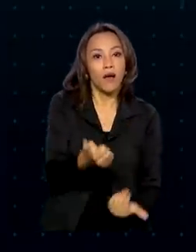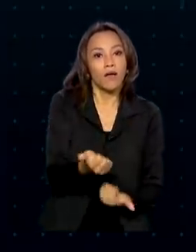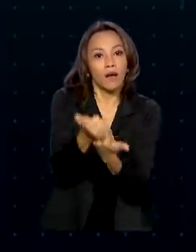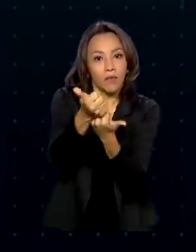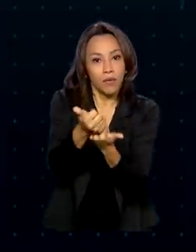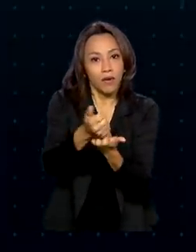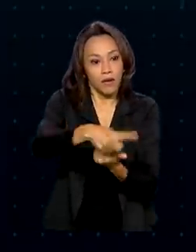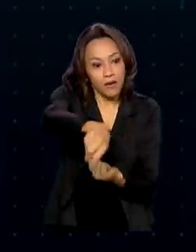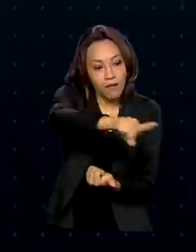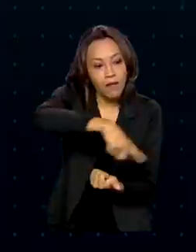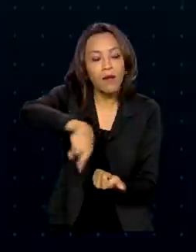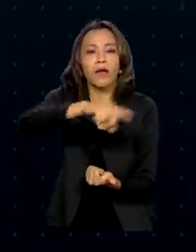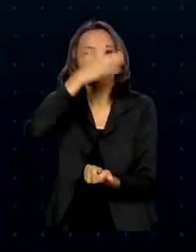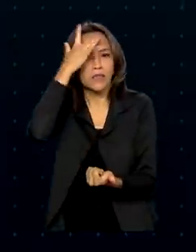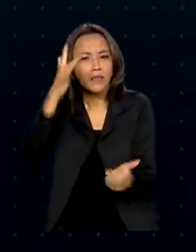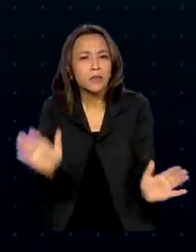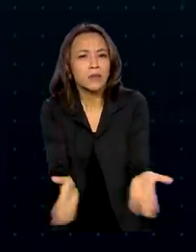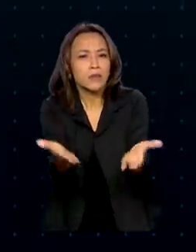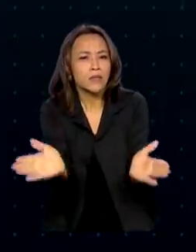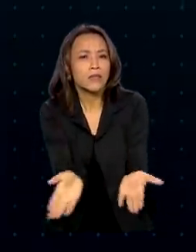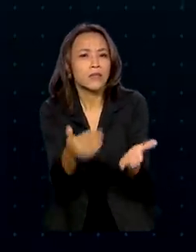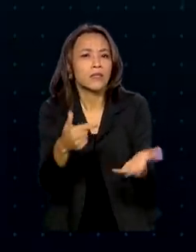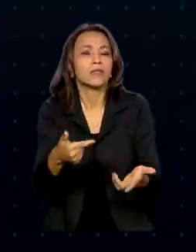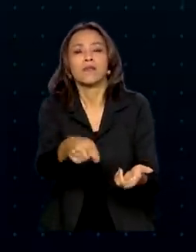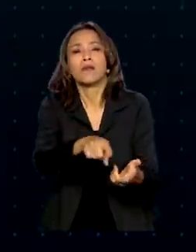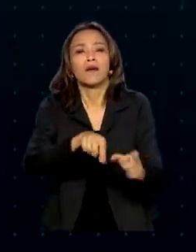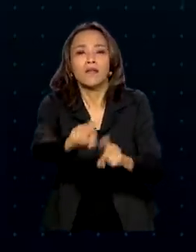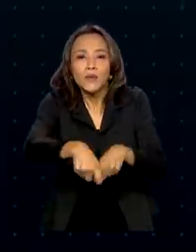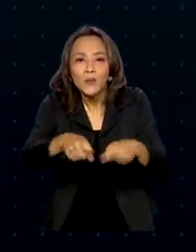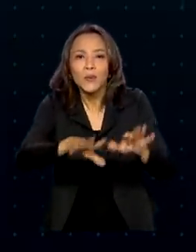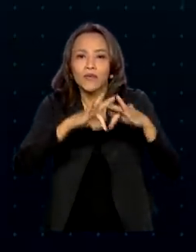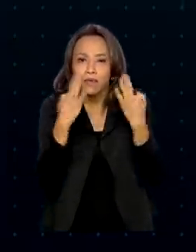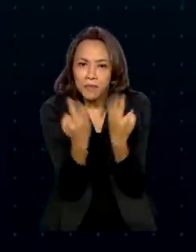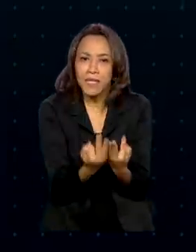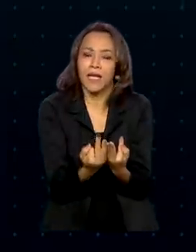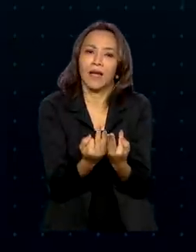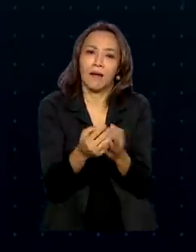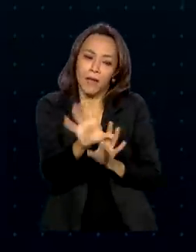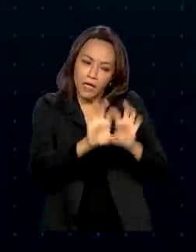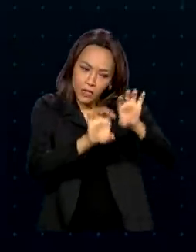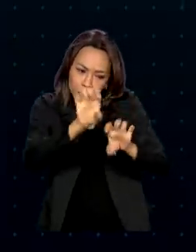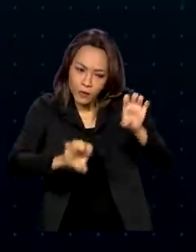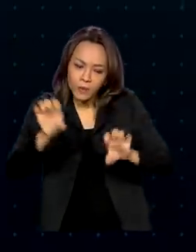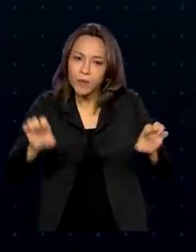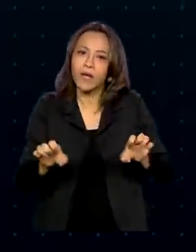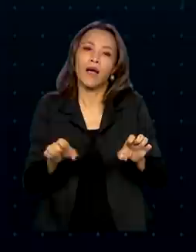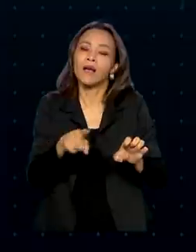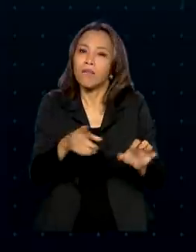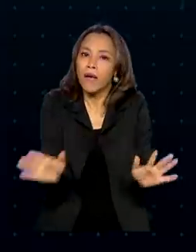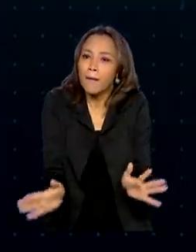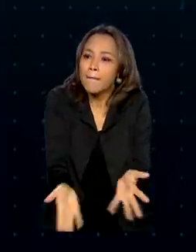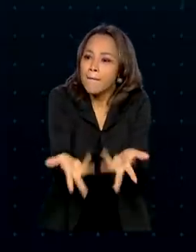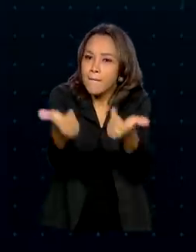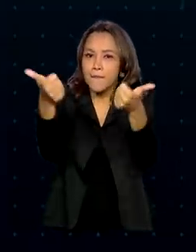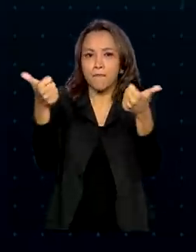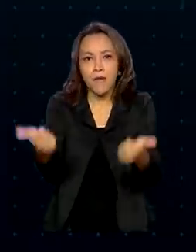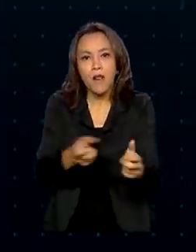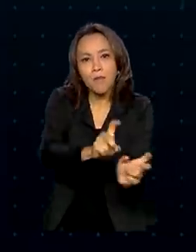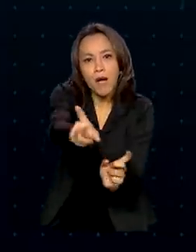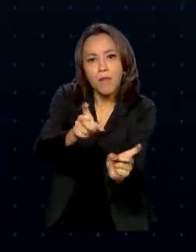empreendimentos da agricultura familiar, fazer pesquisas para fortalecer a estruturação das cadeias produtivas,